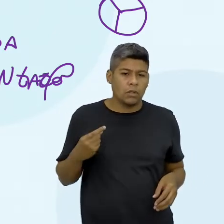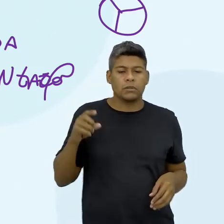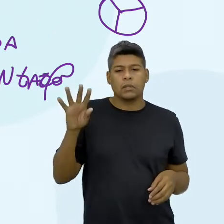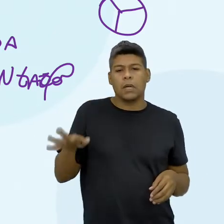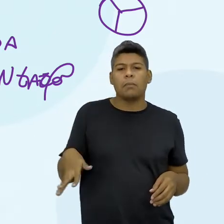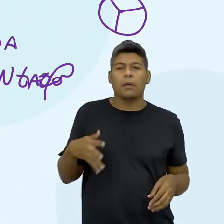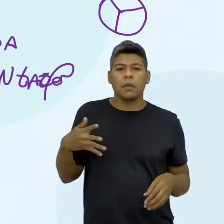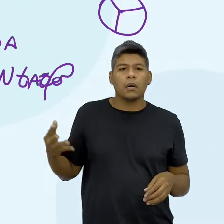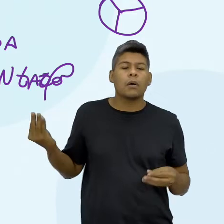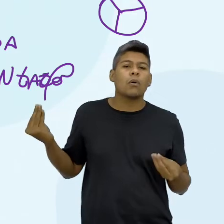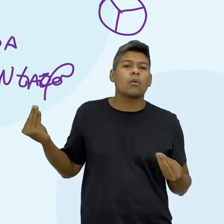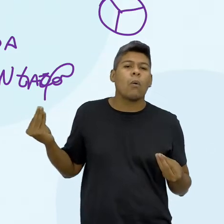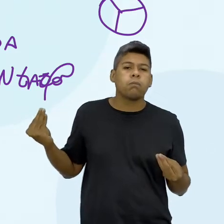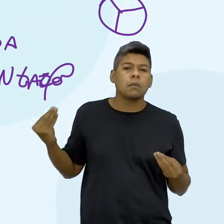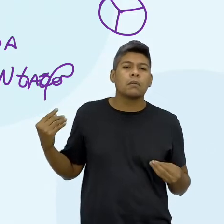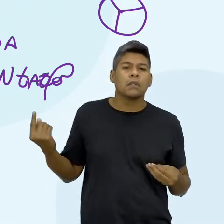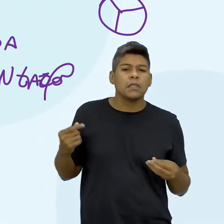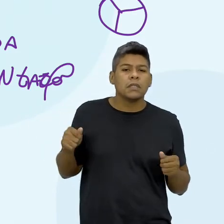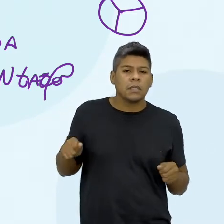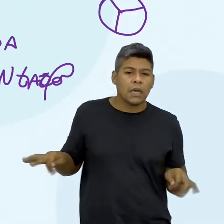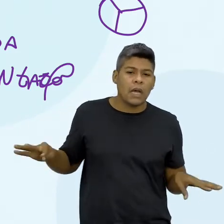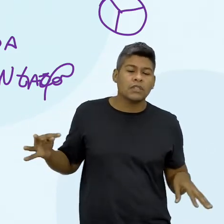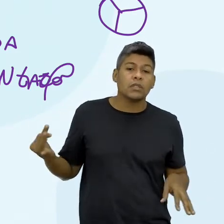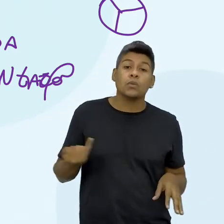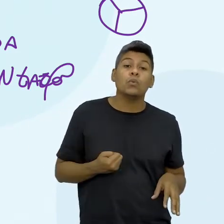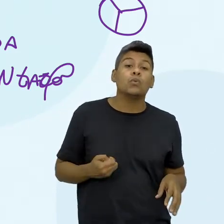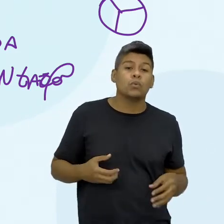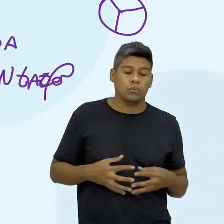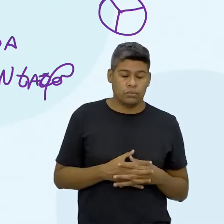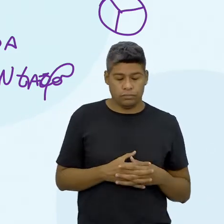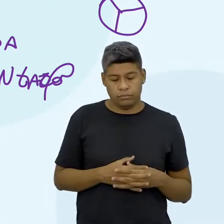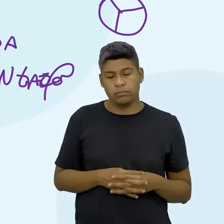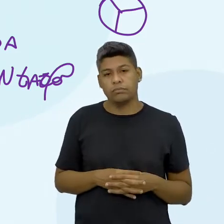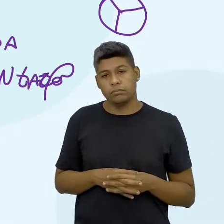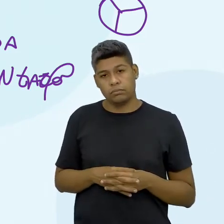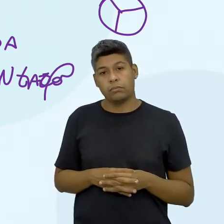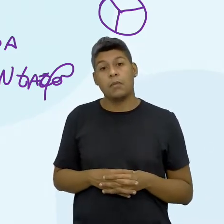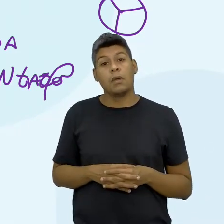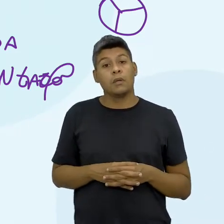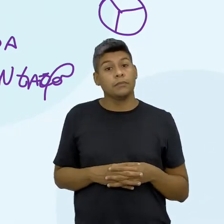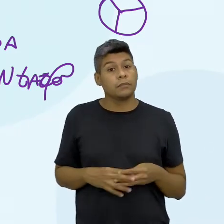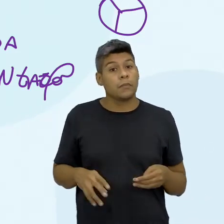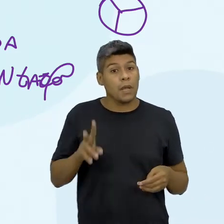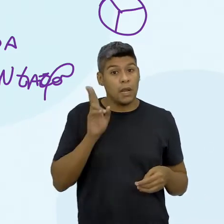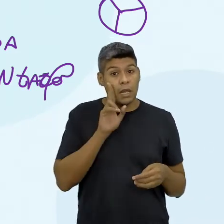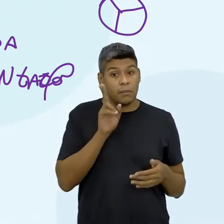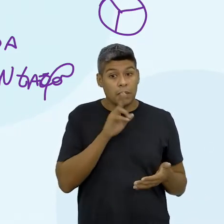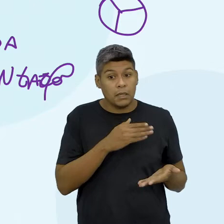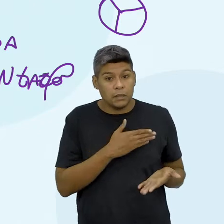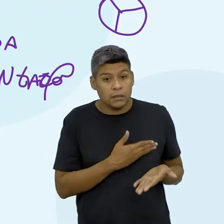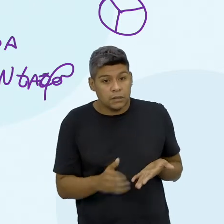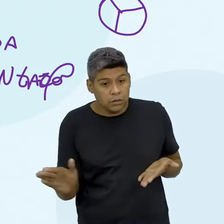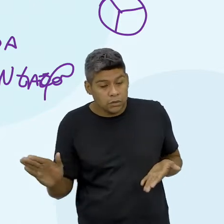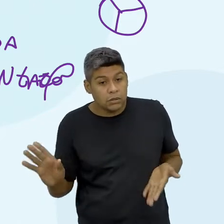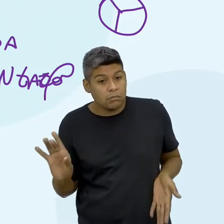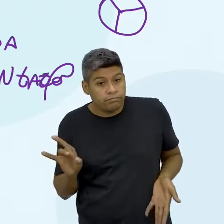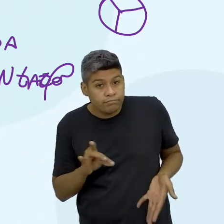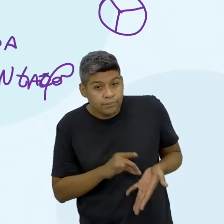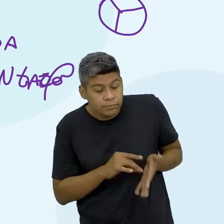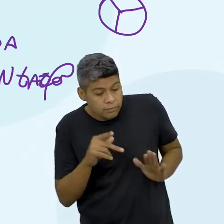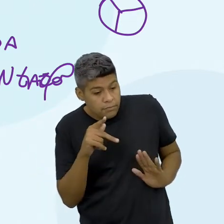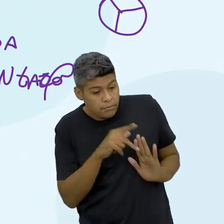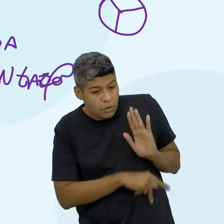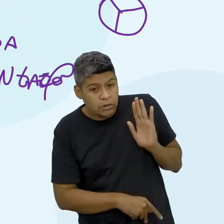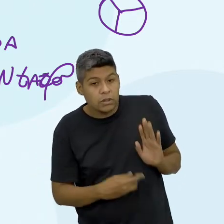tabela, né? Como que a gente gastou tudo isso? Então, lembrando aqui, a introdução foi pra concretizar o projeto